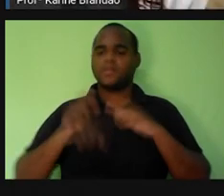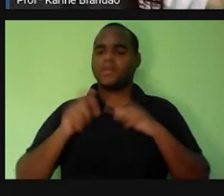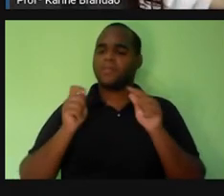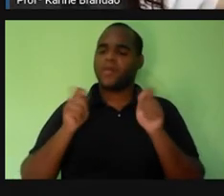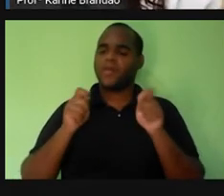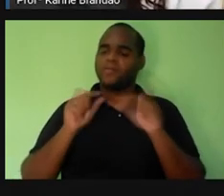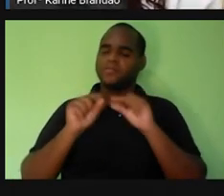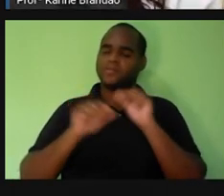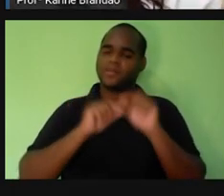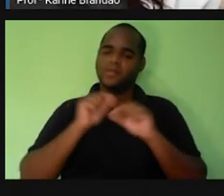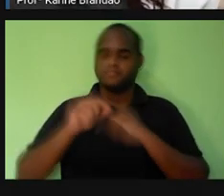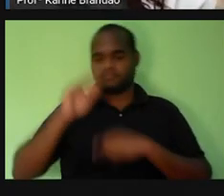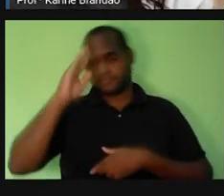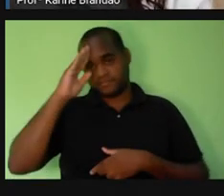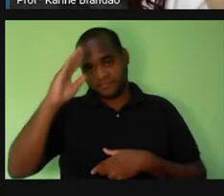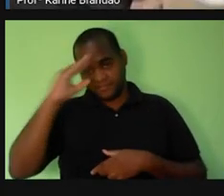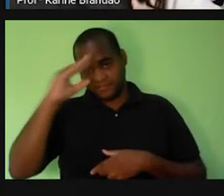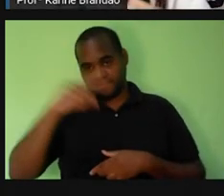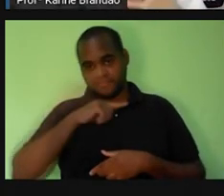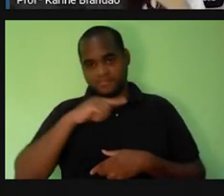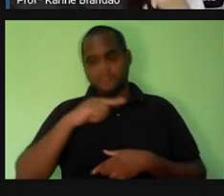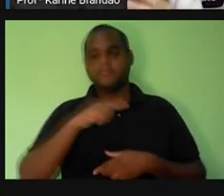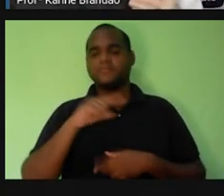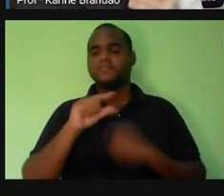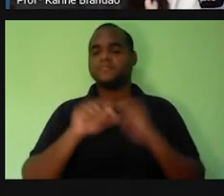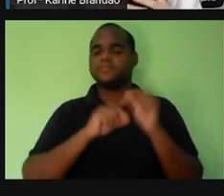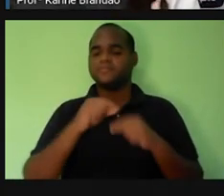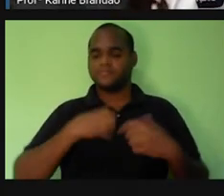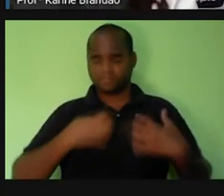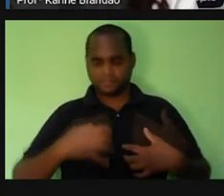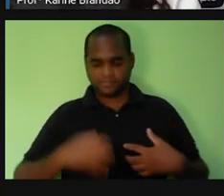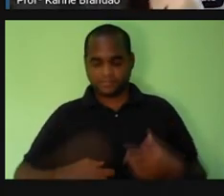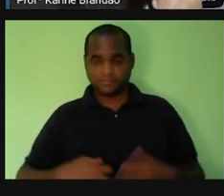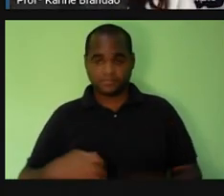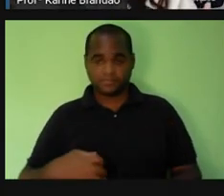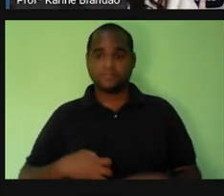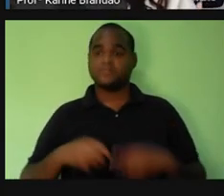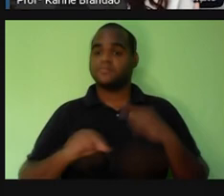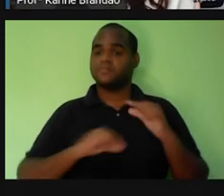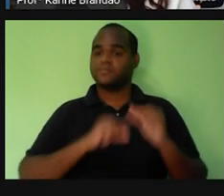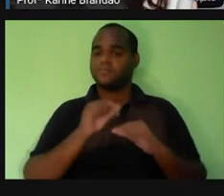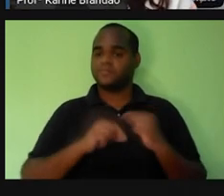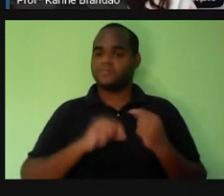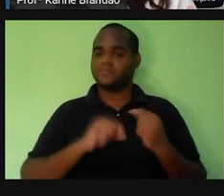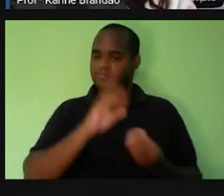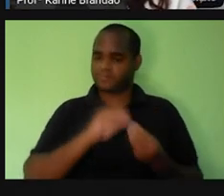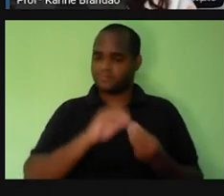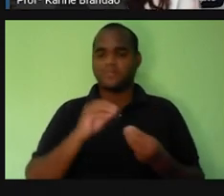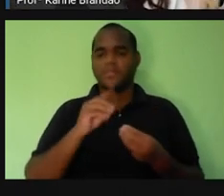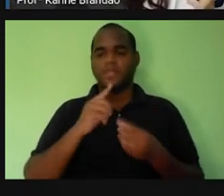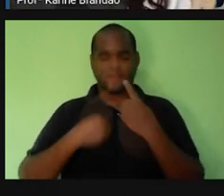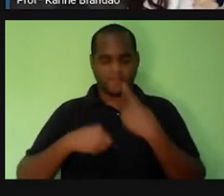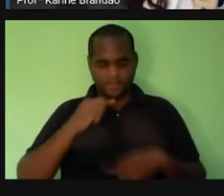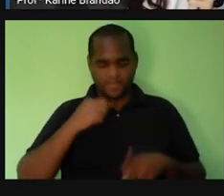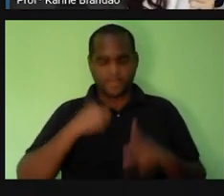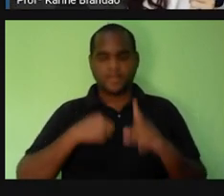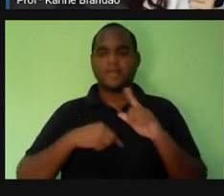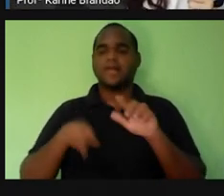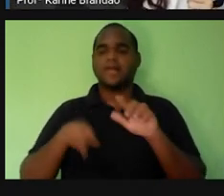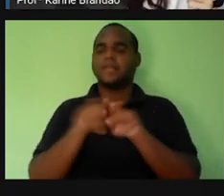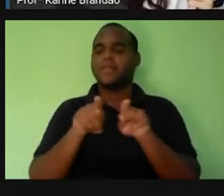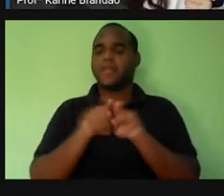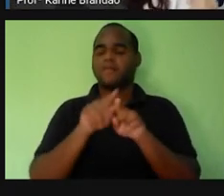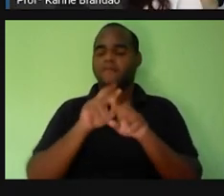função principal. Todos esses órgãos, eles vão estar envolvidos em quê? Na digestão dos nossos alimentos e absorção desses